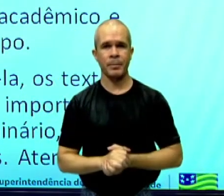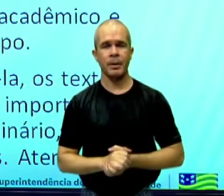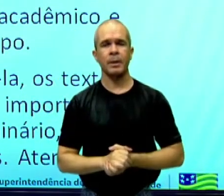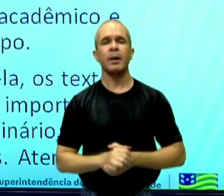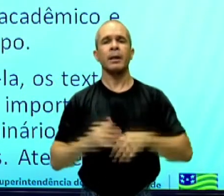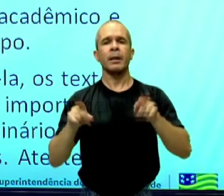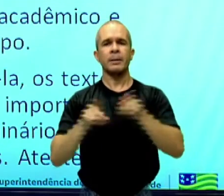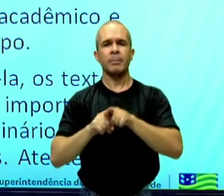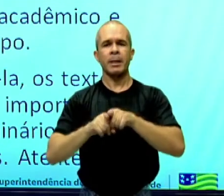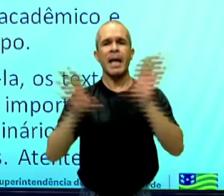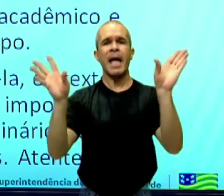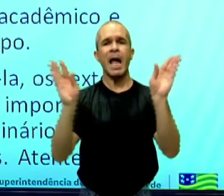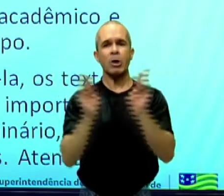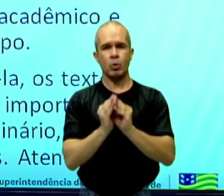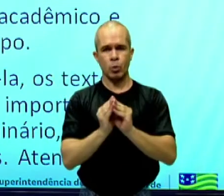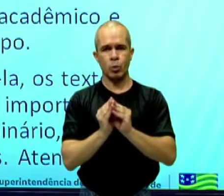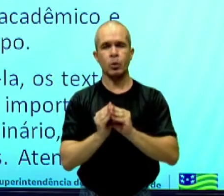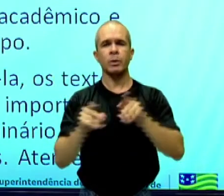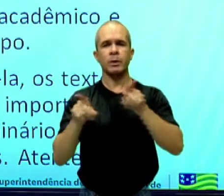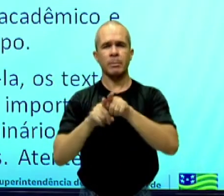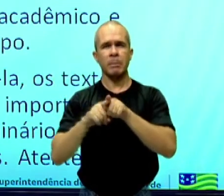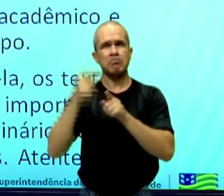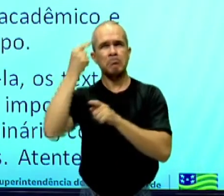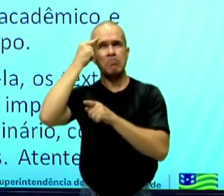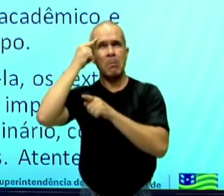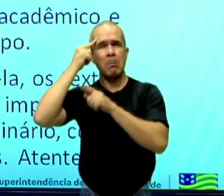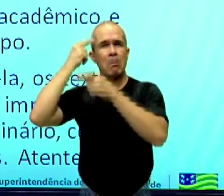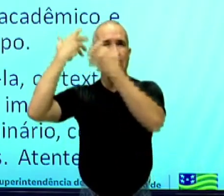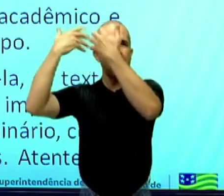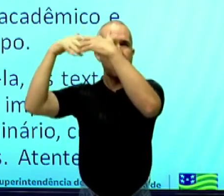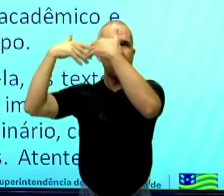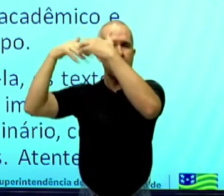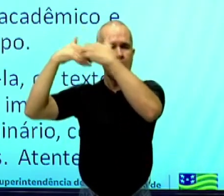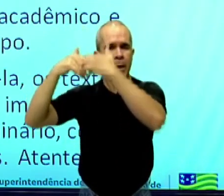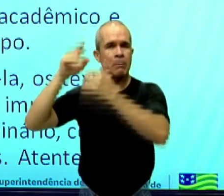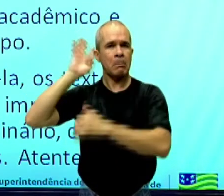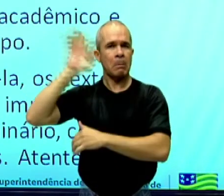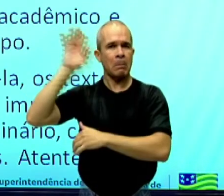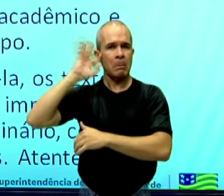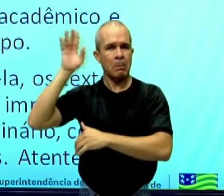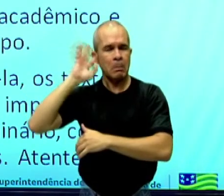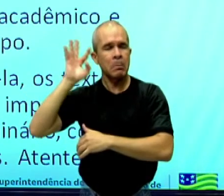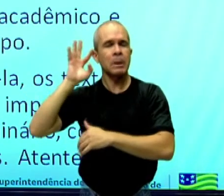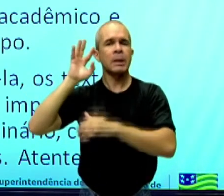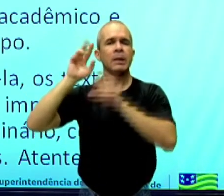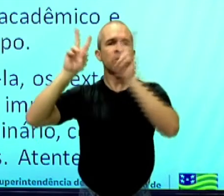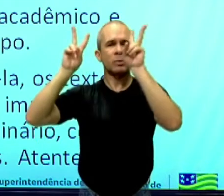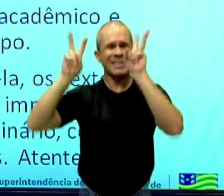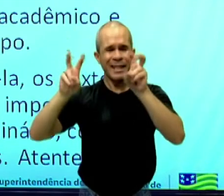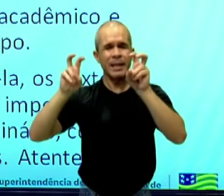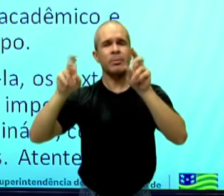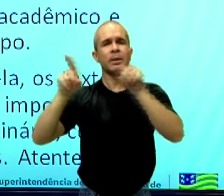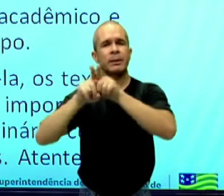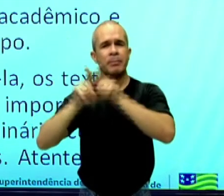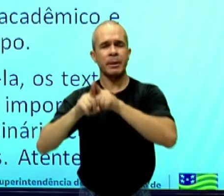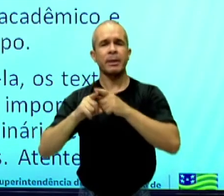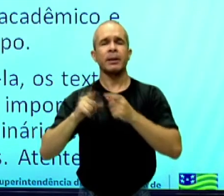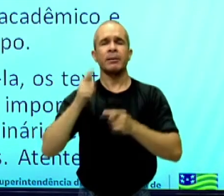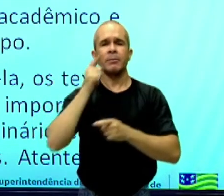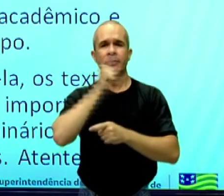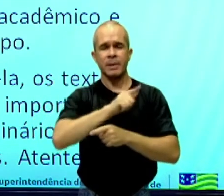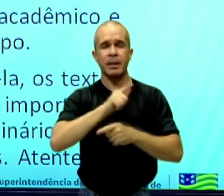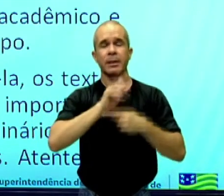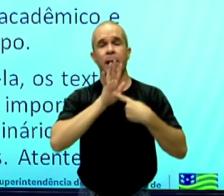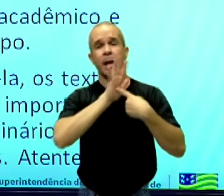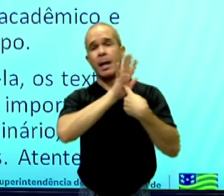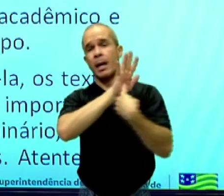sistematização dos fatos, raciocínio, reflexão, a torno de um tema, em torno de um determinado assunto, ele